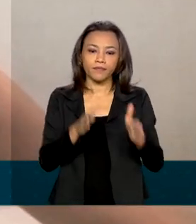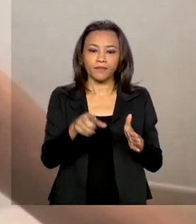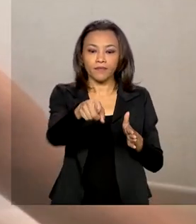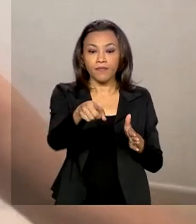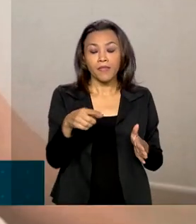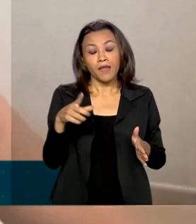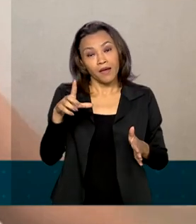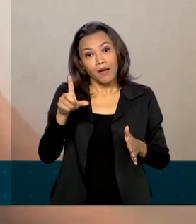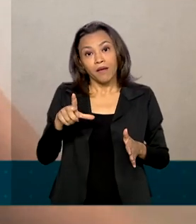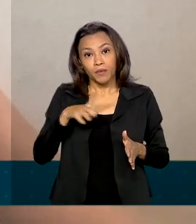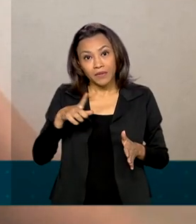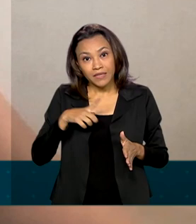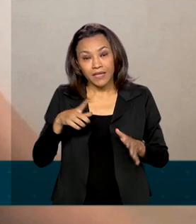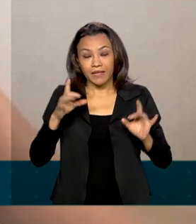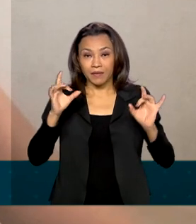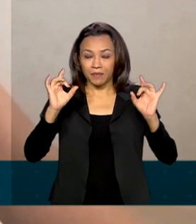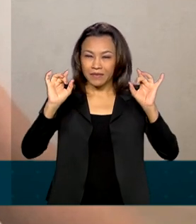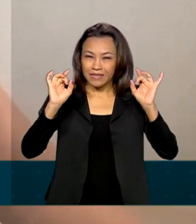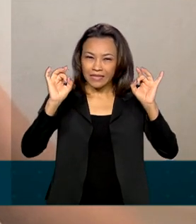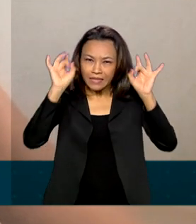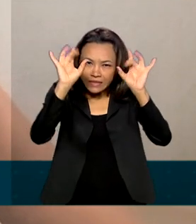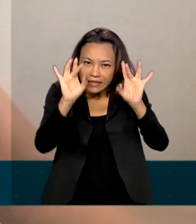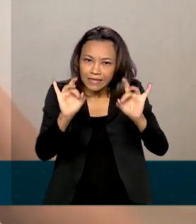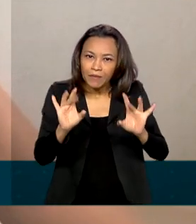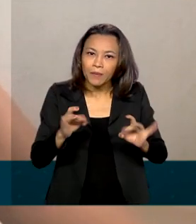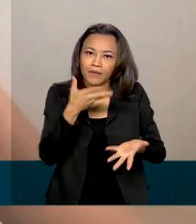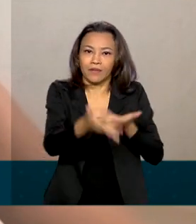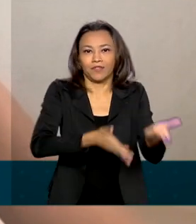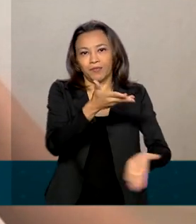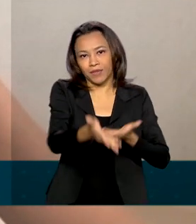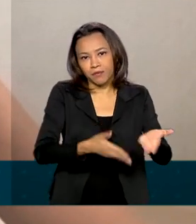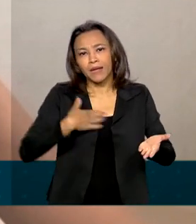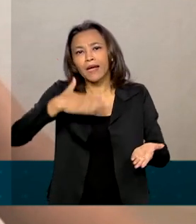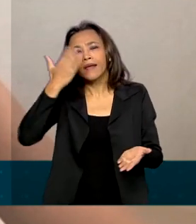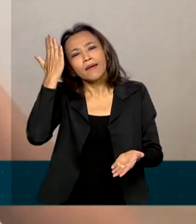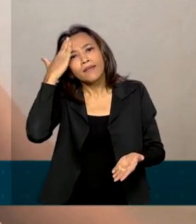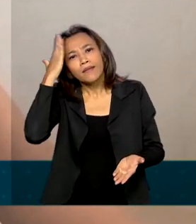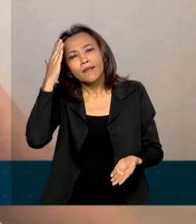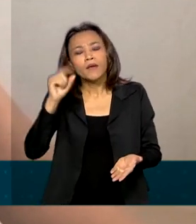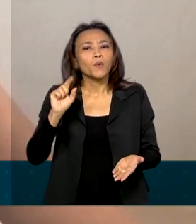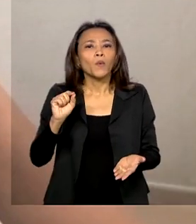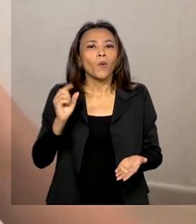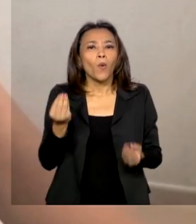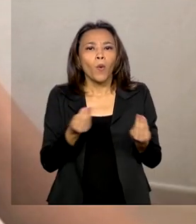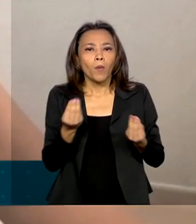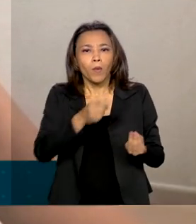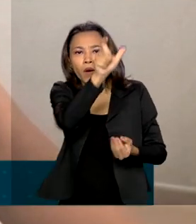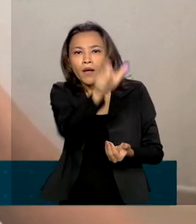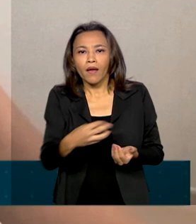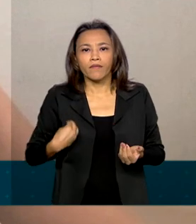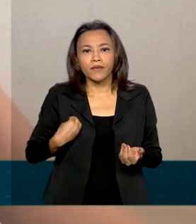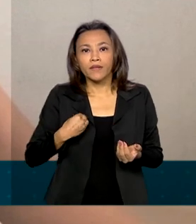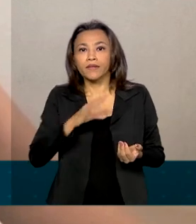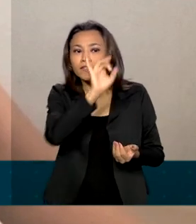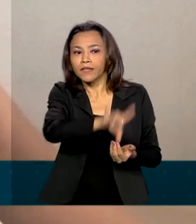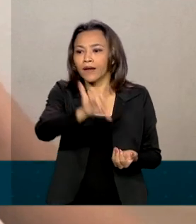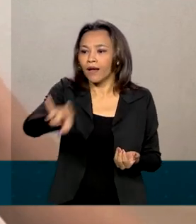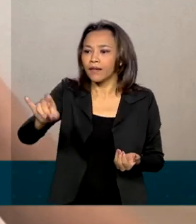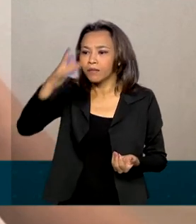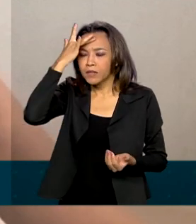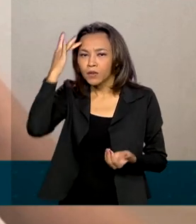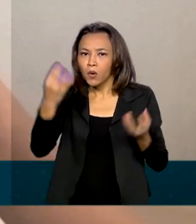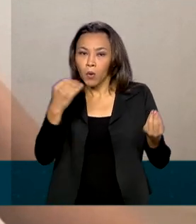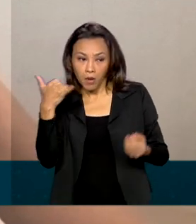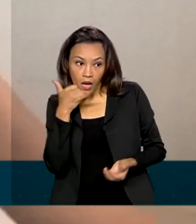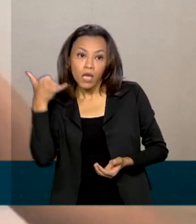tão específico, a gente precisa entender a condição individual de cada participante. Então, eles receberam uma ligação